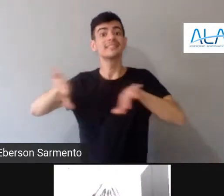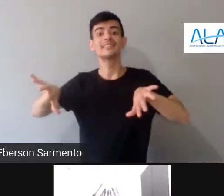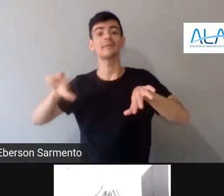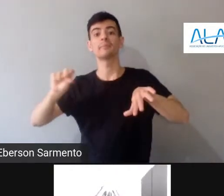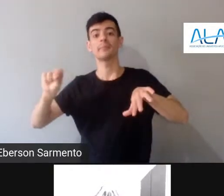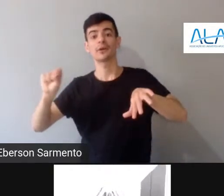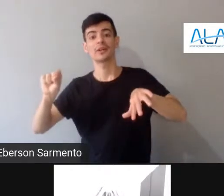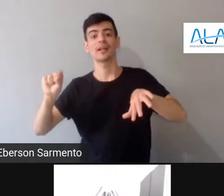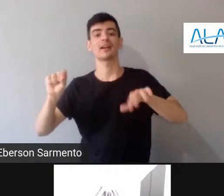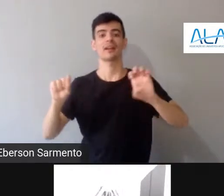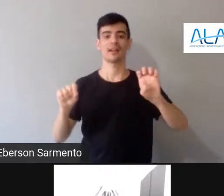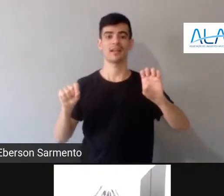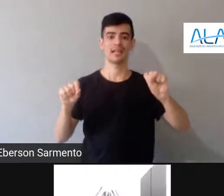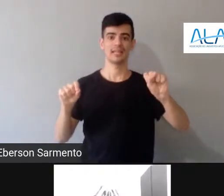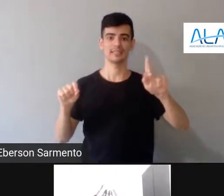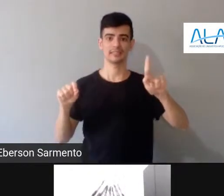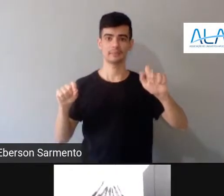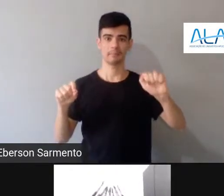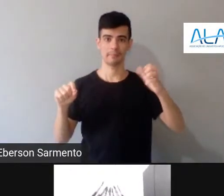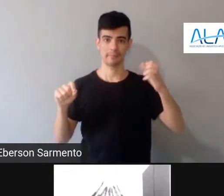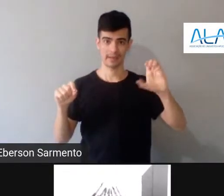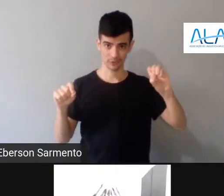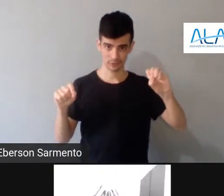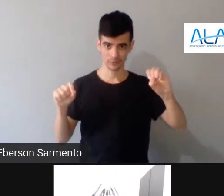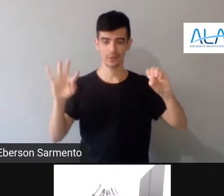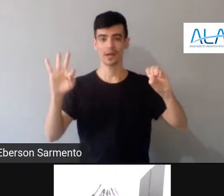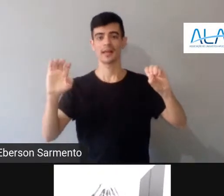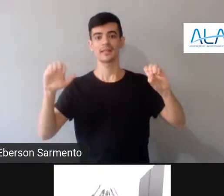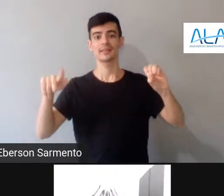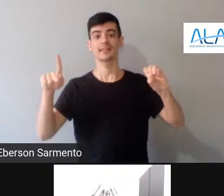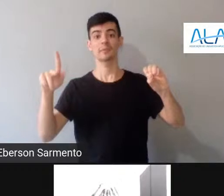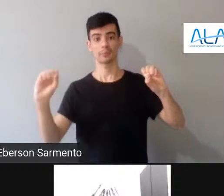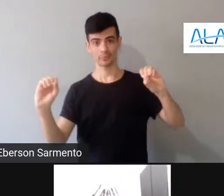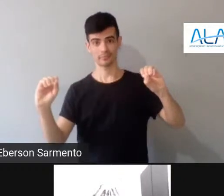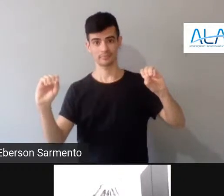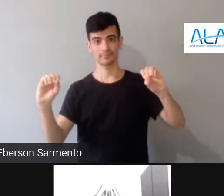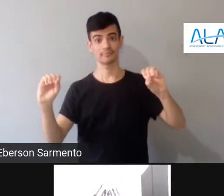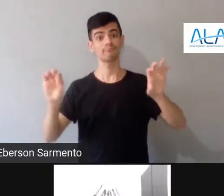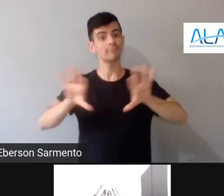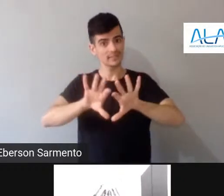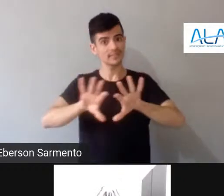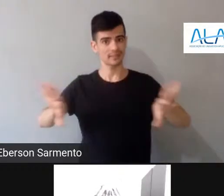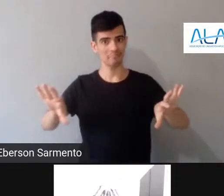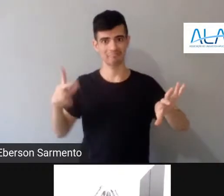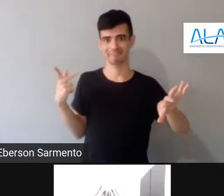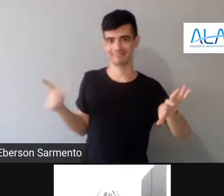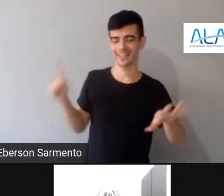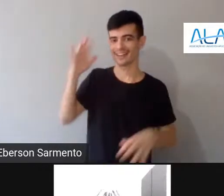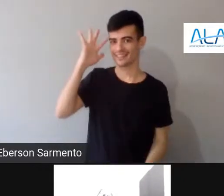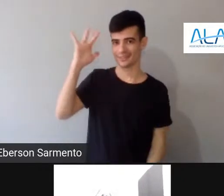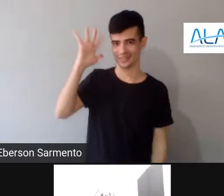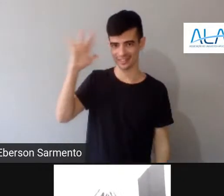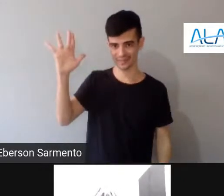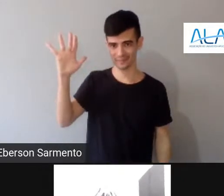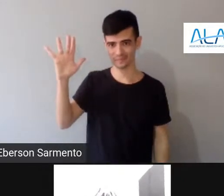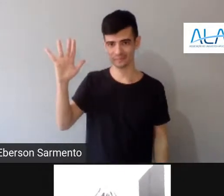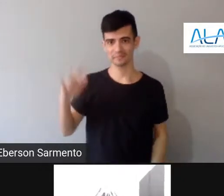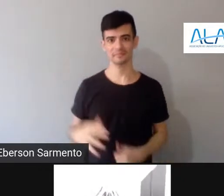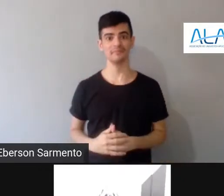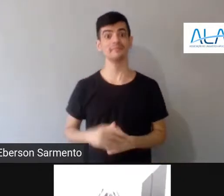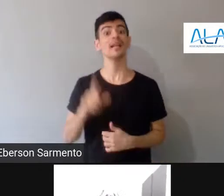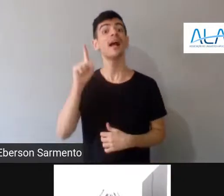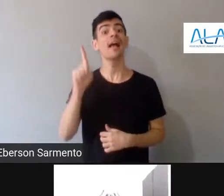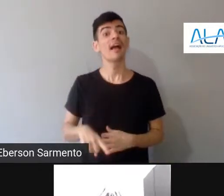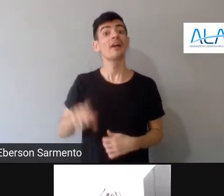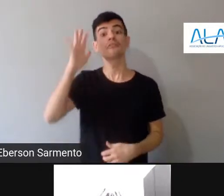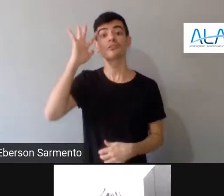no livro dele, que não era nenhum livro de física, era, se não me engano, era investigações, era fundamentos da filosofia e da natureza. Não